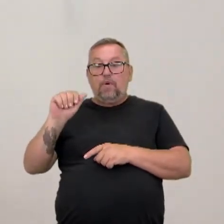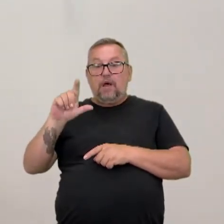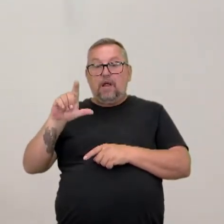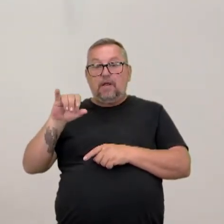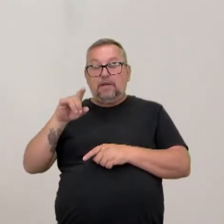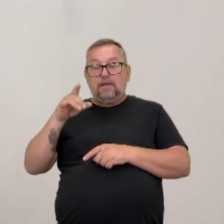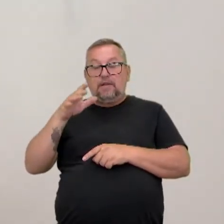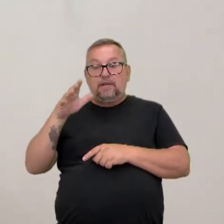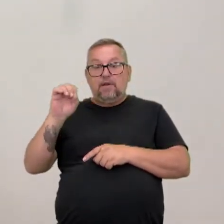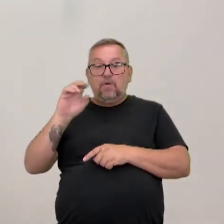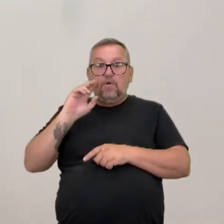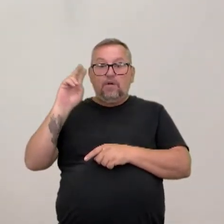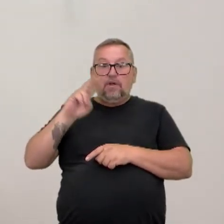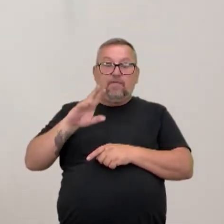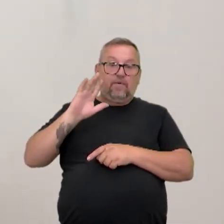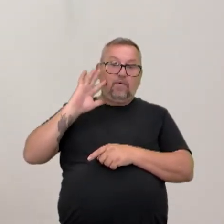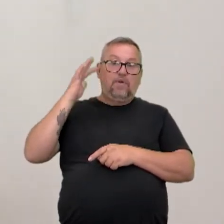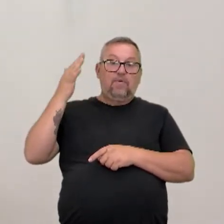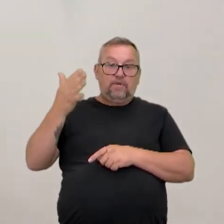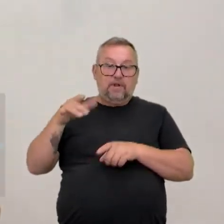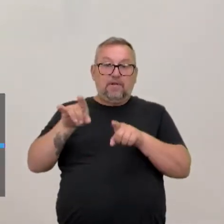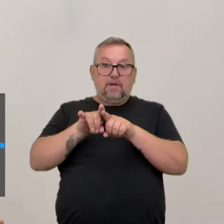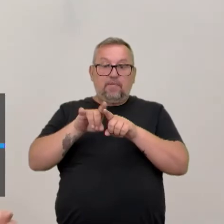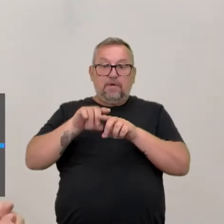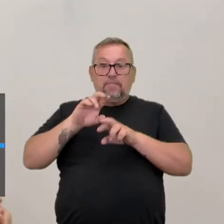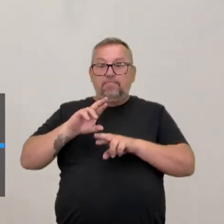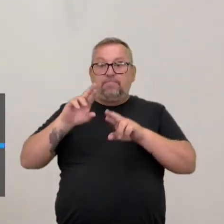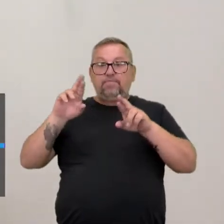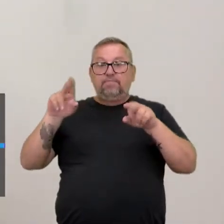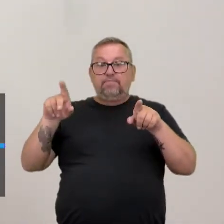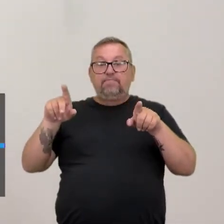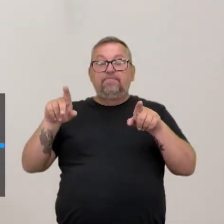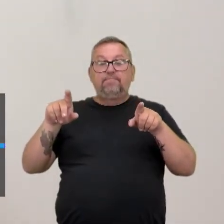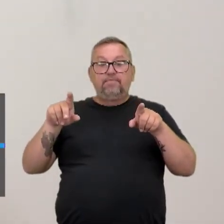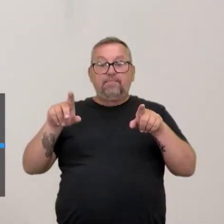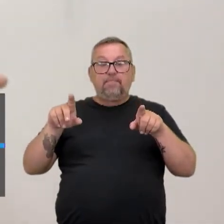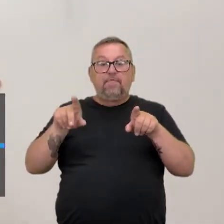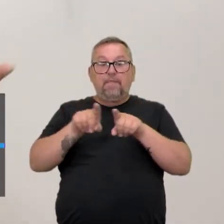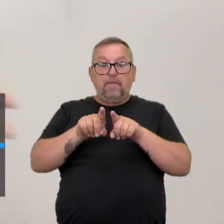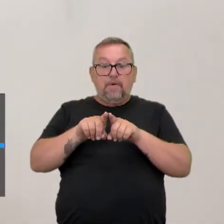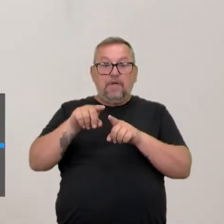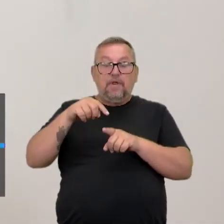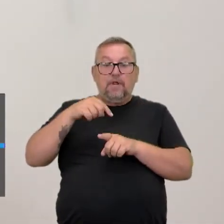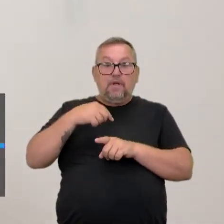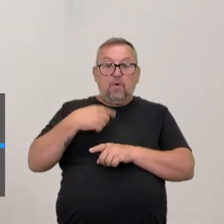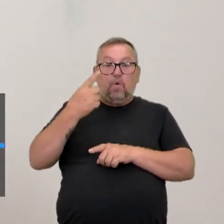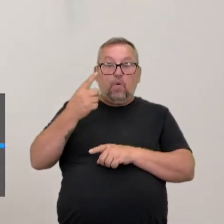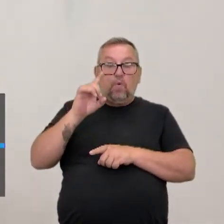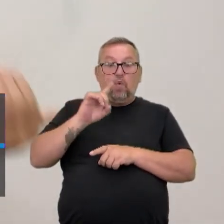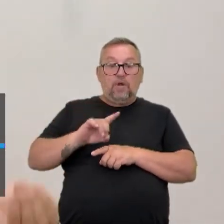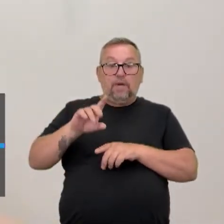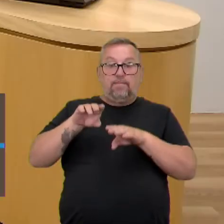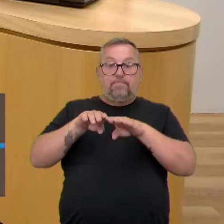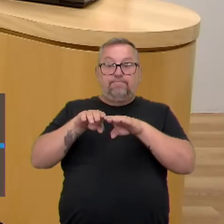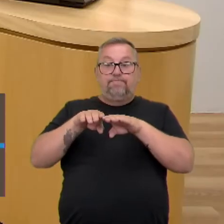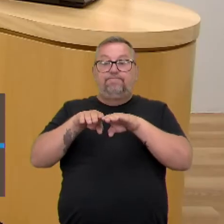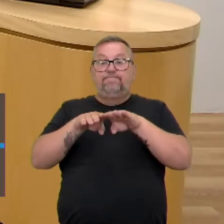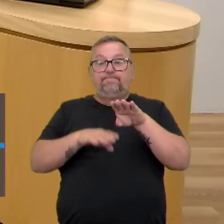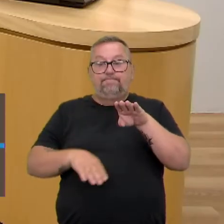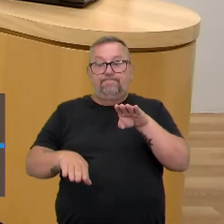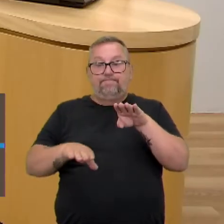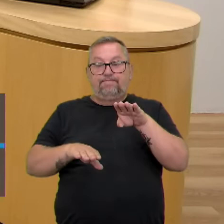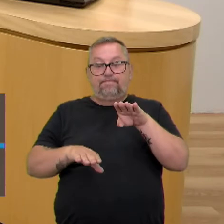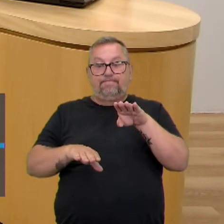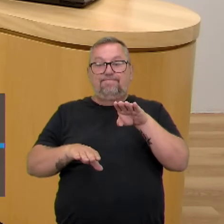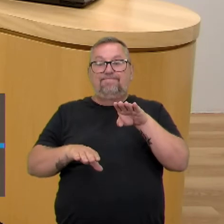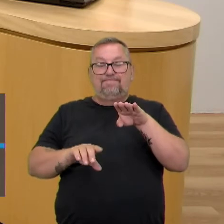adversos, paradoxais, contrários à globalização. E um deles é justamente a desigualdade sendo ampliada,